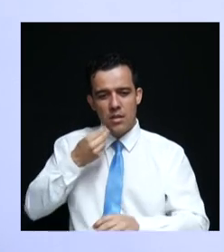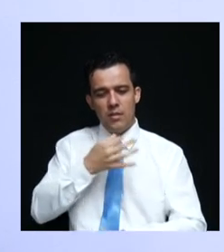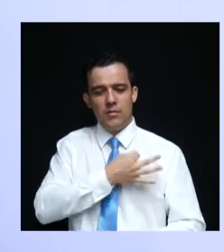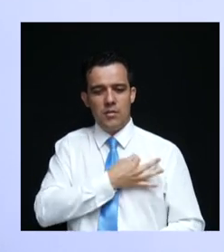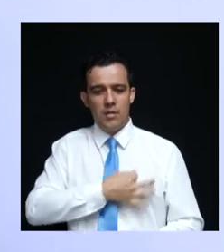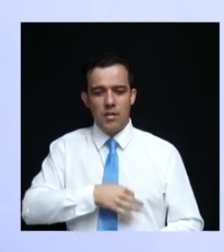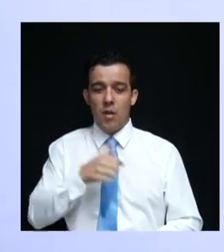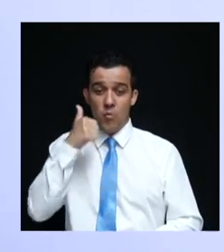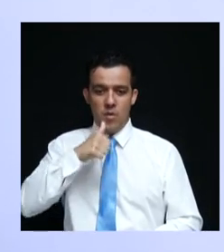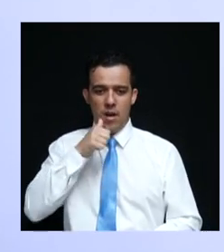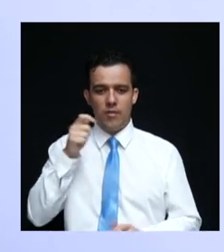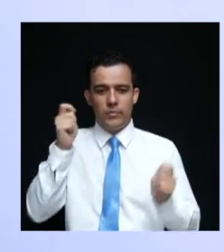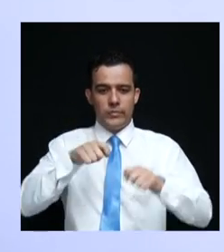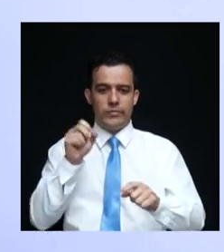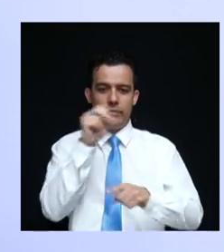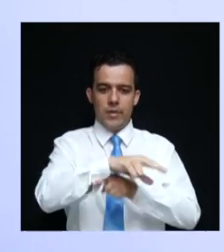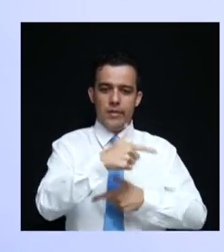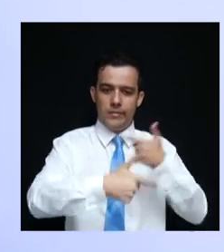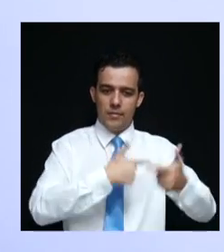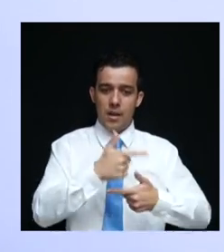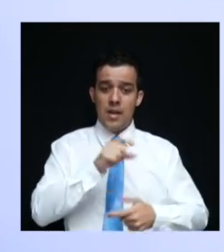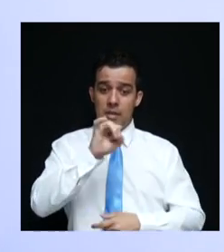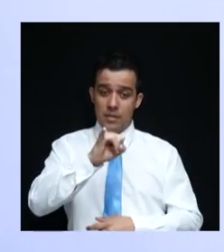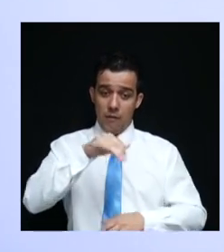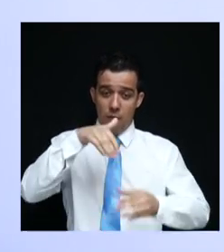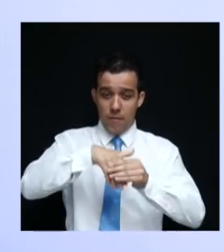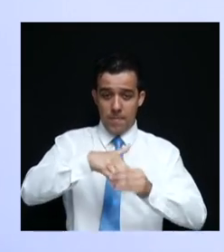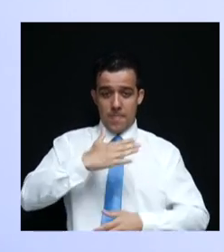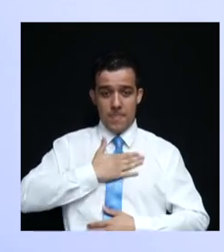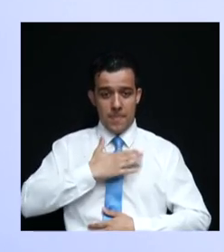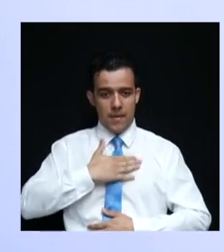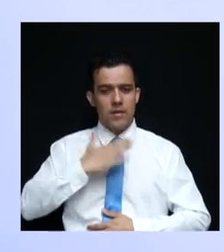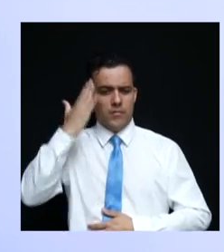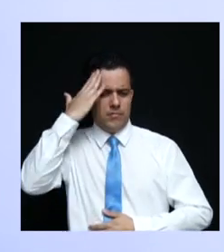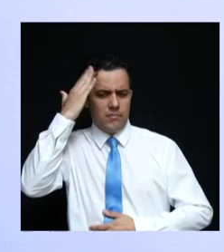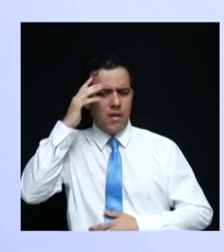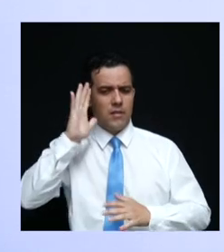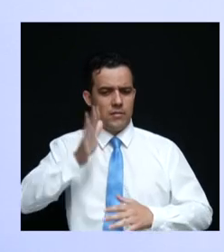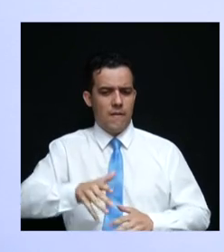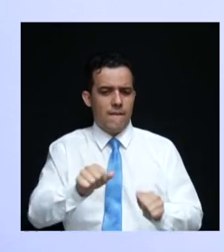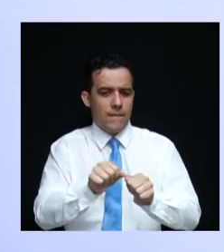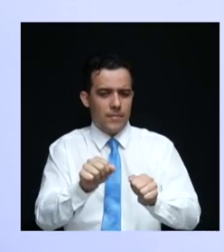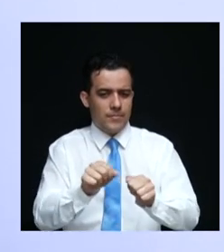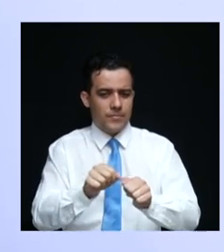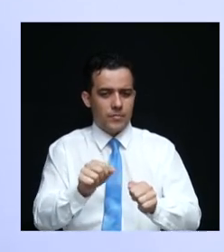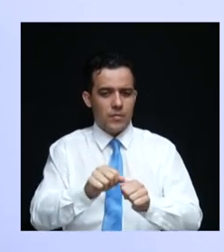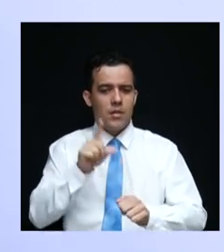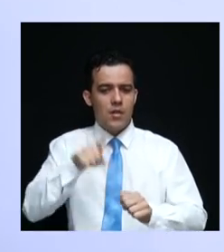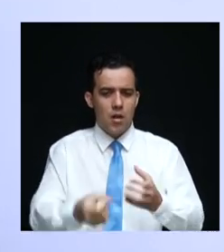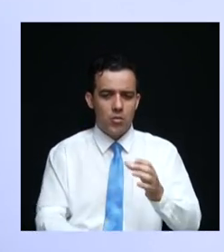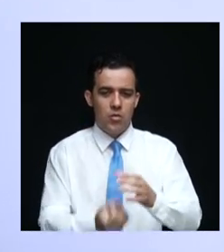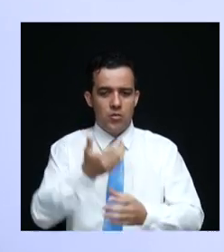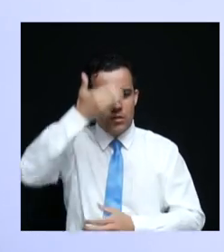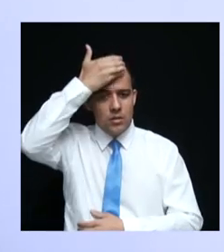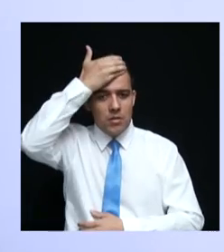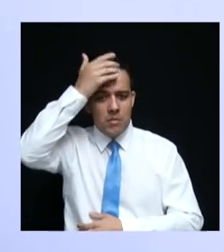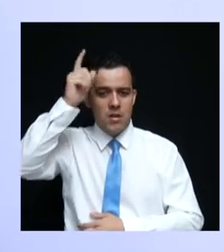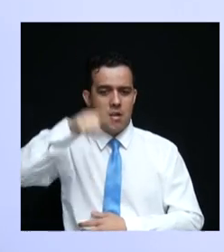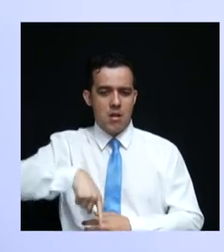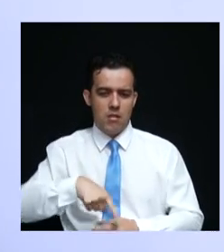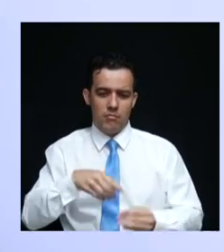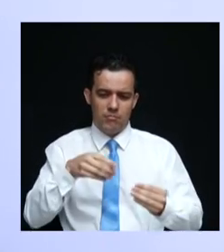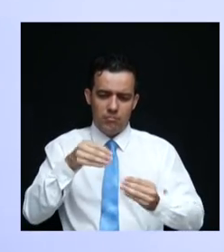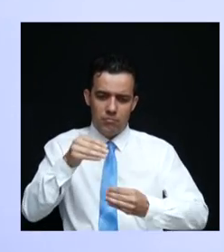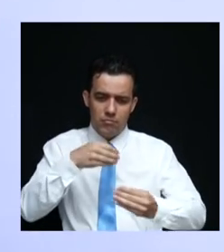para o mercado de trabalho. Se você me der a oportunidade, eu sei o que fazer. É construir CEMEIs em Goiás, é articular